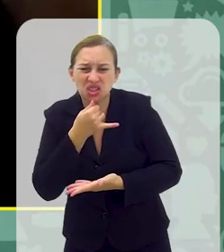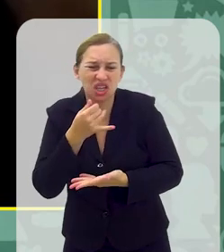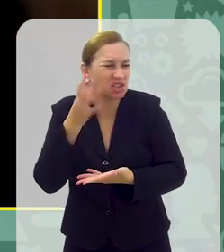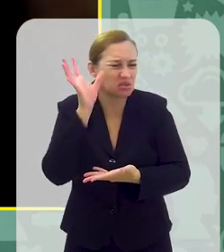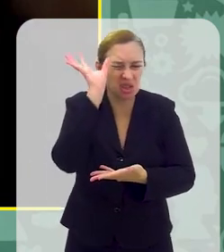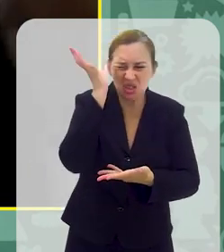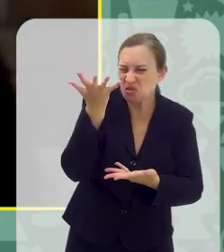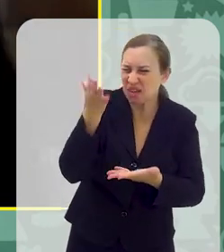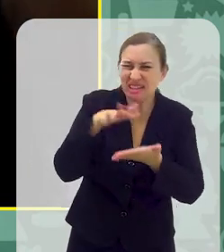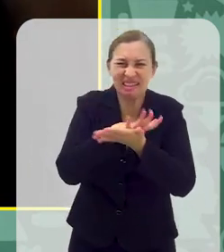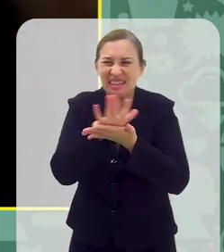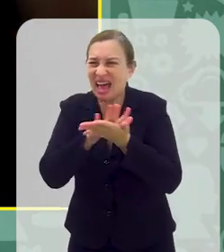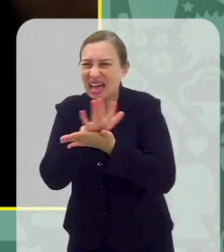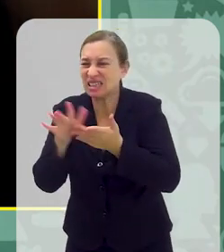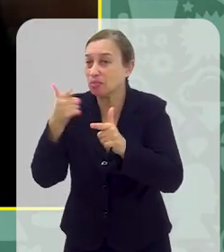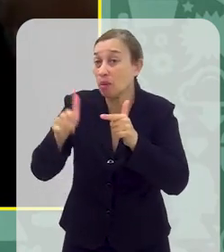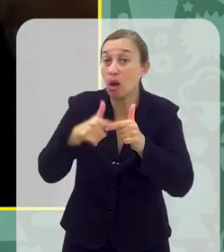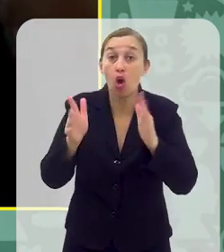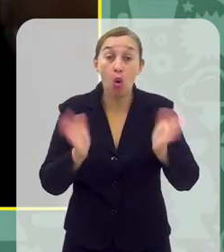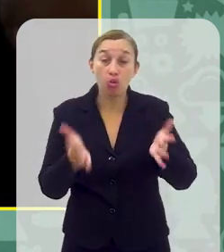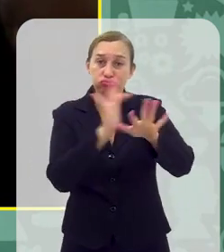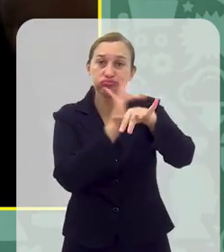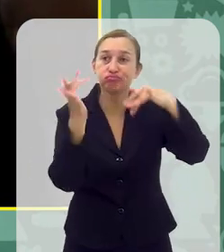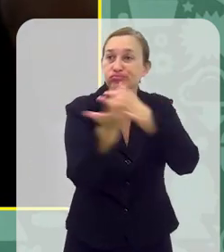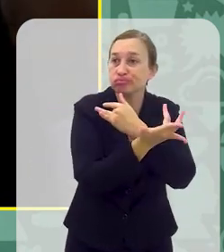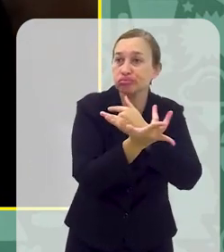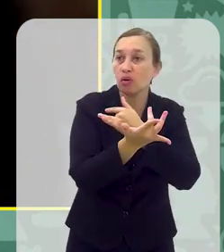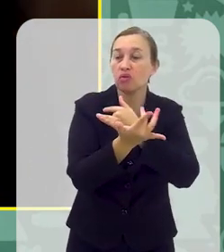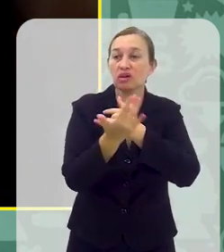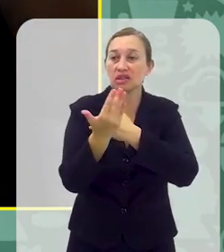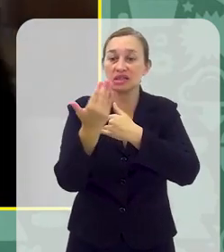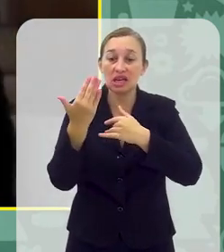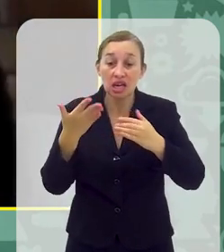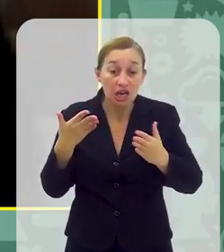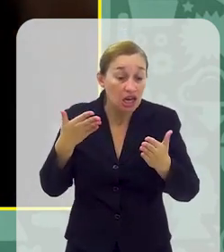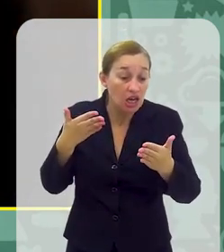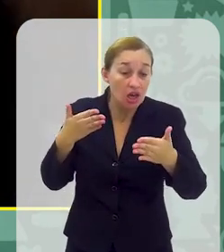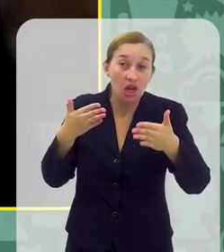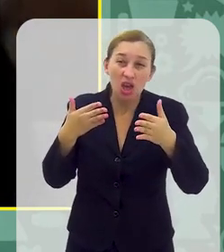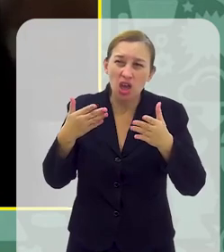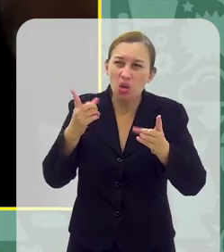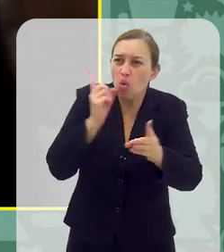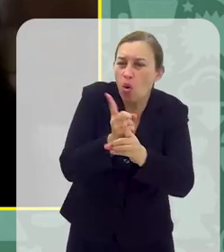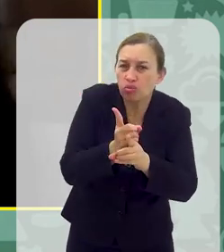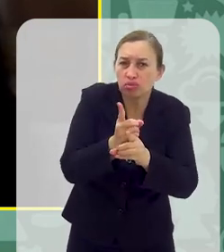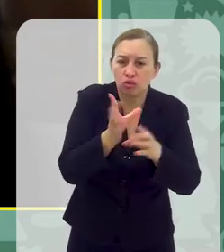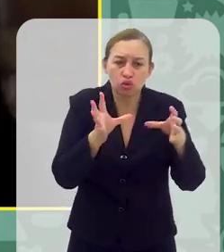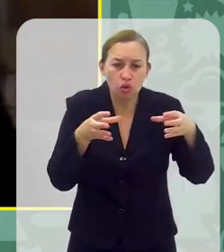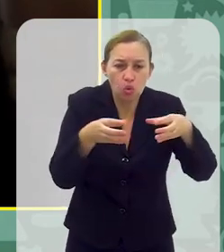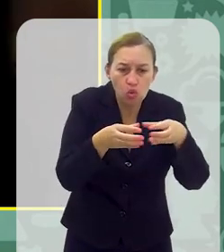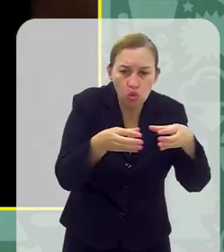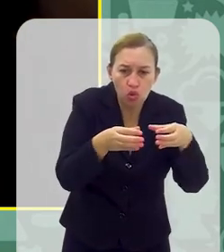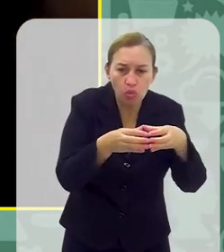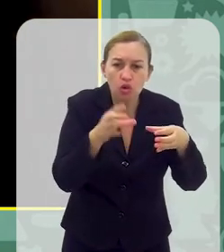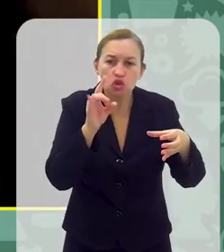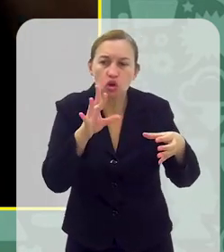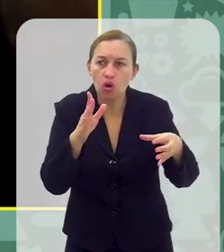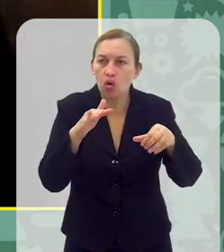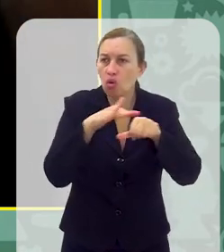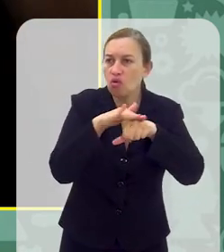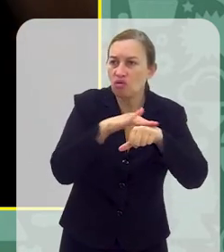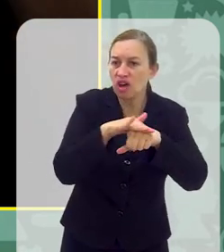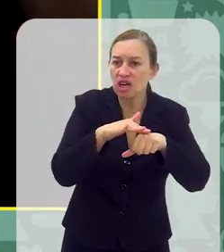sabem resolver um conflito, né? Porque hoje na internet, na rede social Você acha a sua bolha Você achou o seu grupo Você só ouve aquilo que você